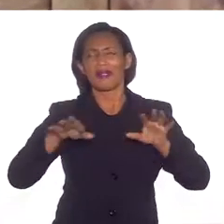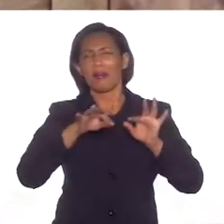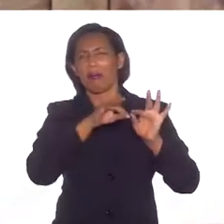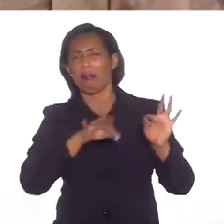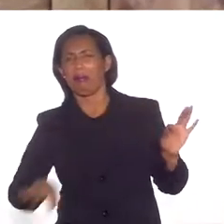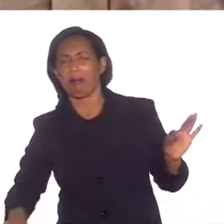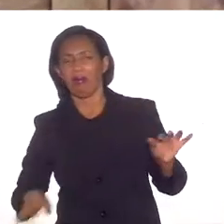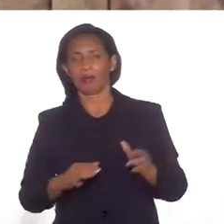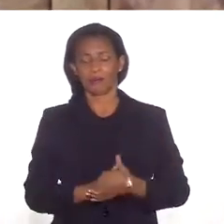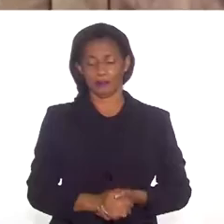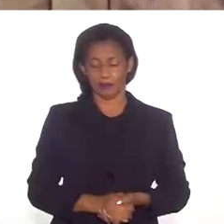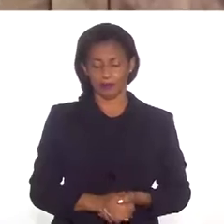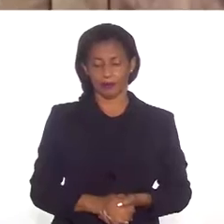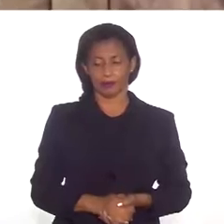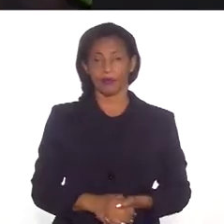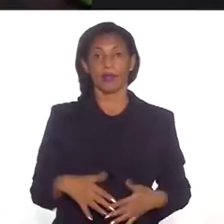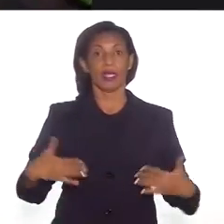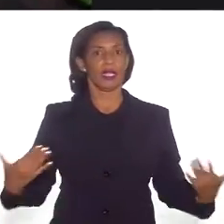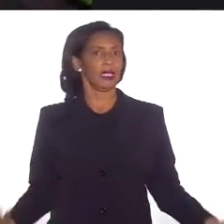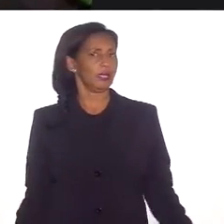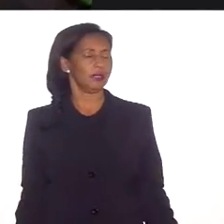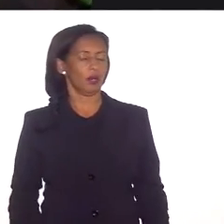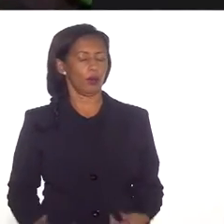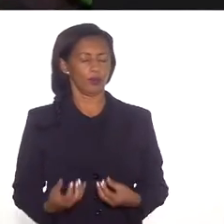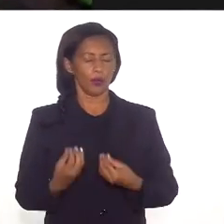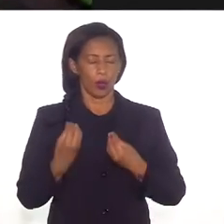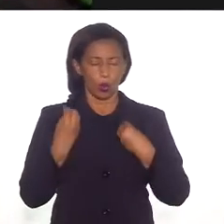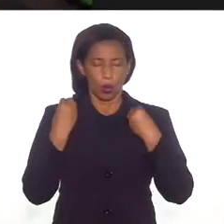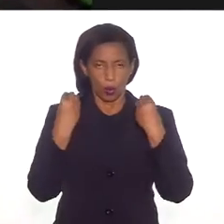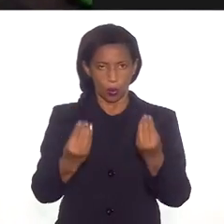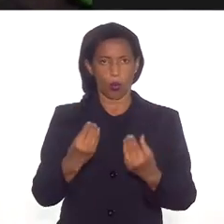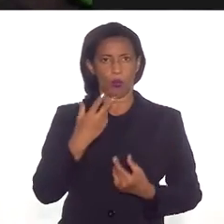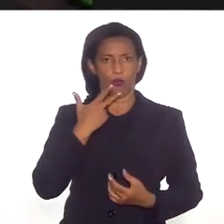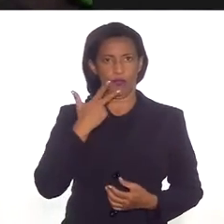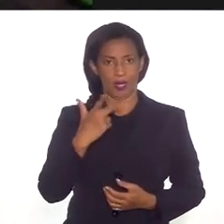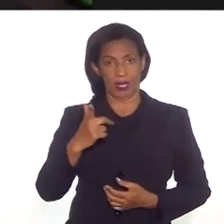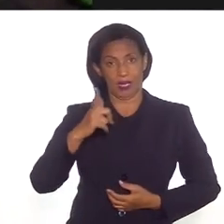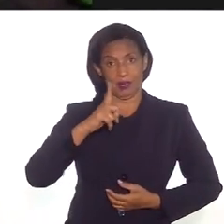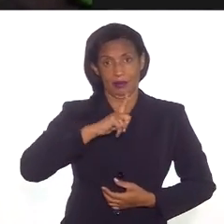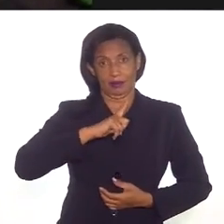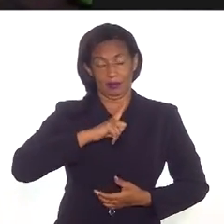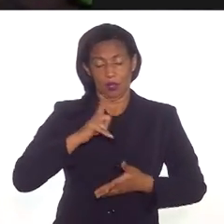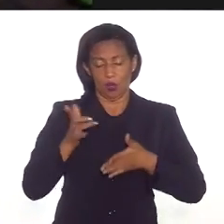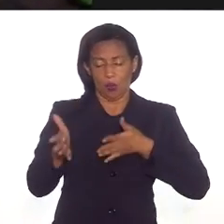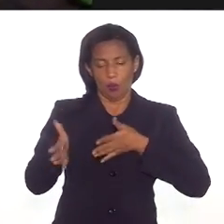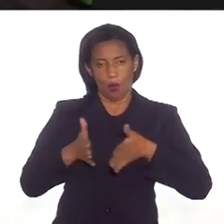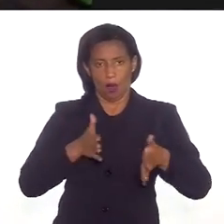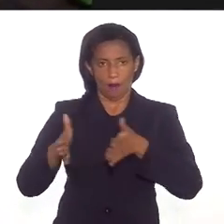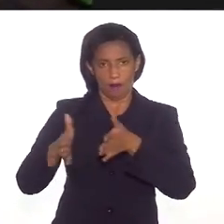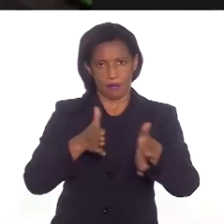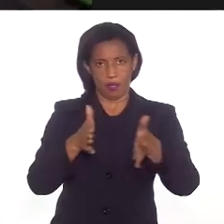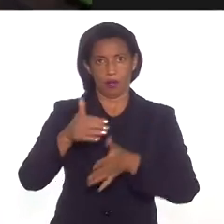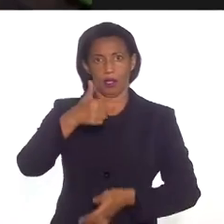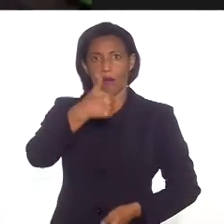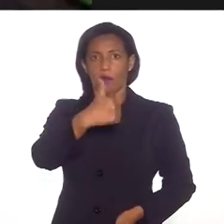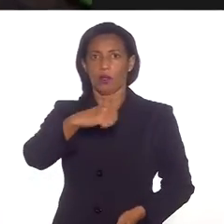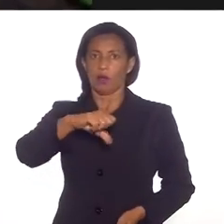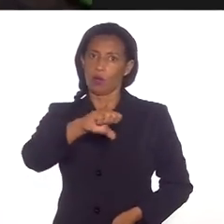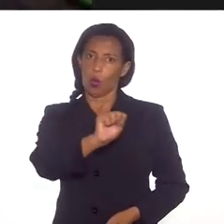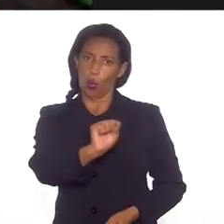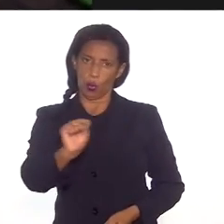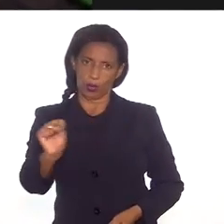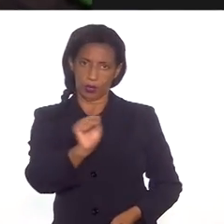cumprido, né? Então, como eu falei, houve um caminho que, desde 1988, se vem